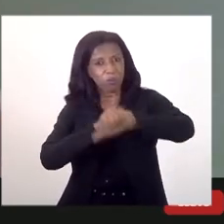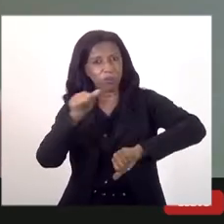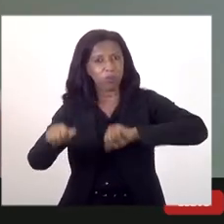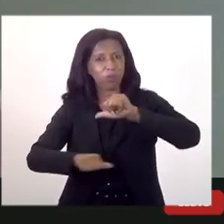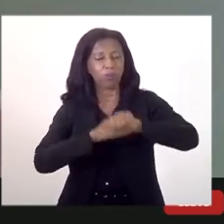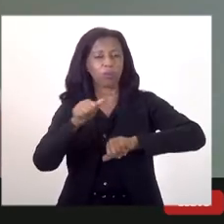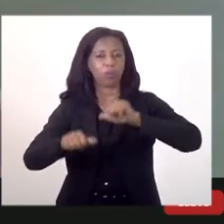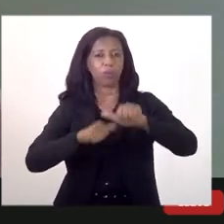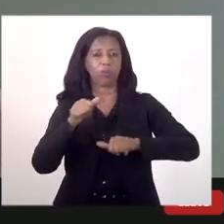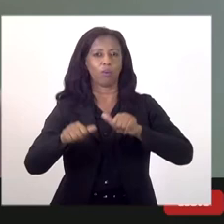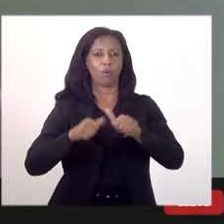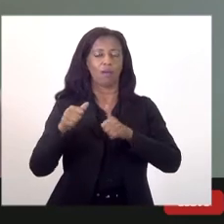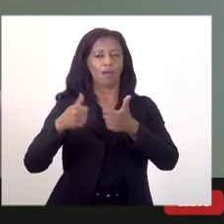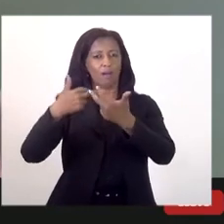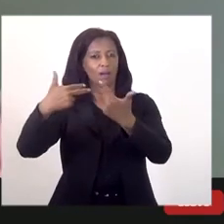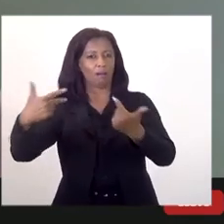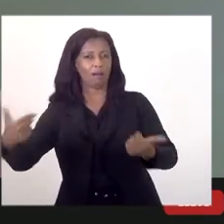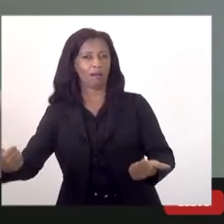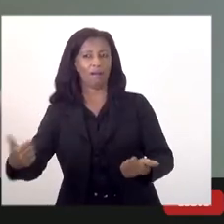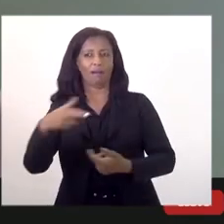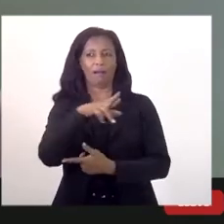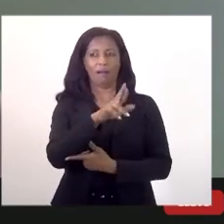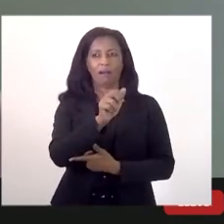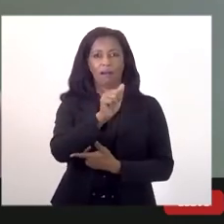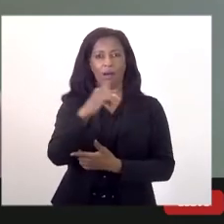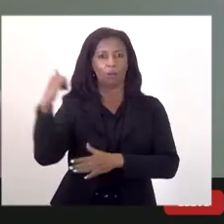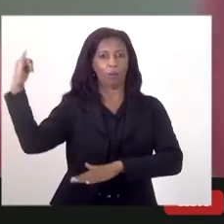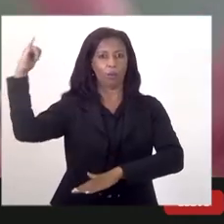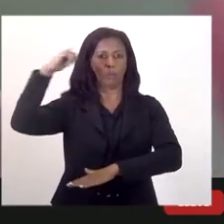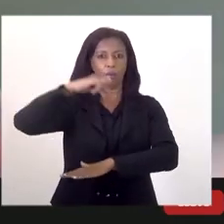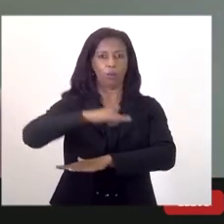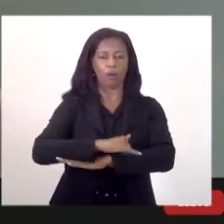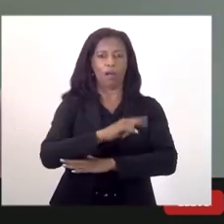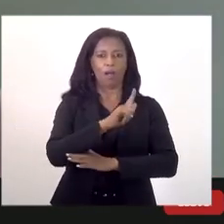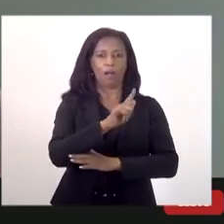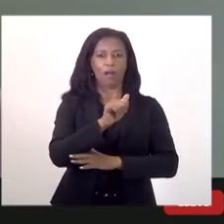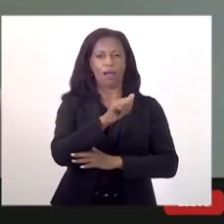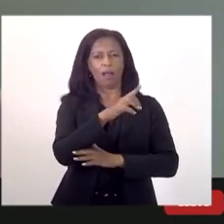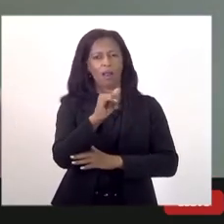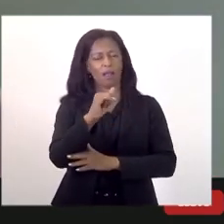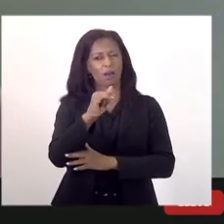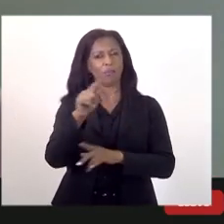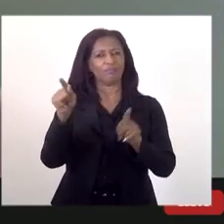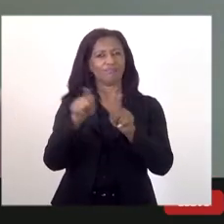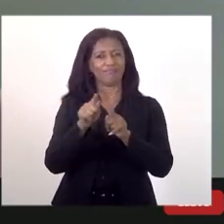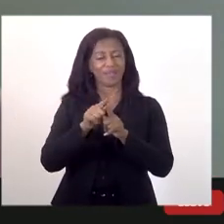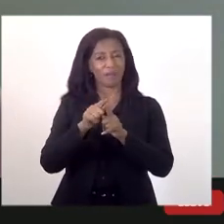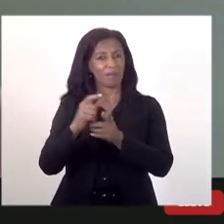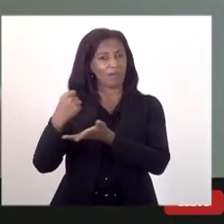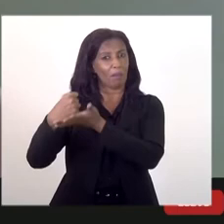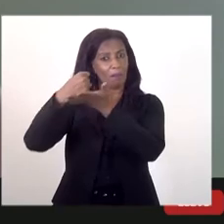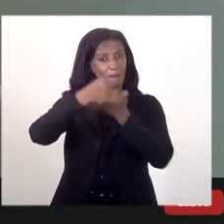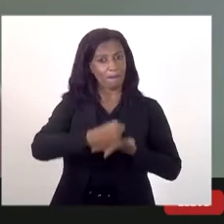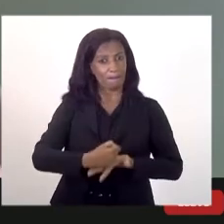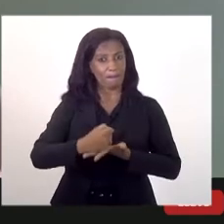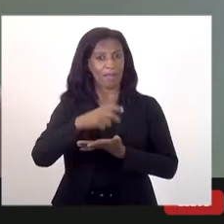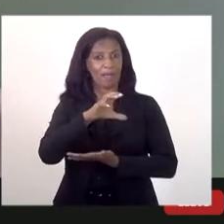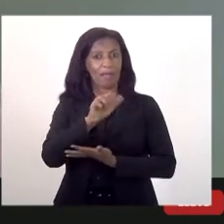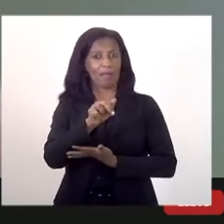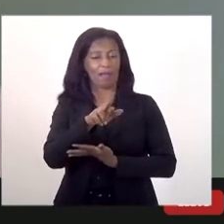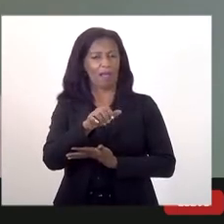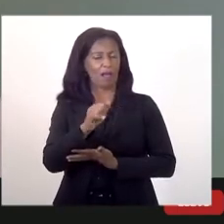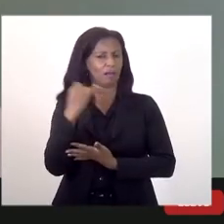a característica de hub do aeroporto do Galeão, levando voos de passageiros de carga para lá, isso é fundamental para o